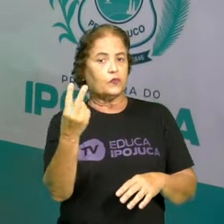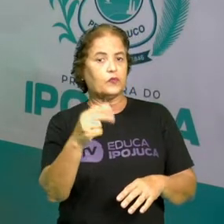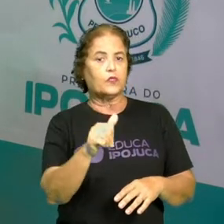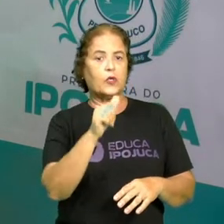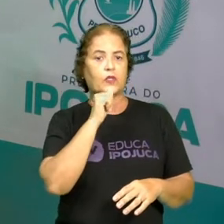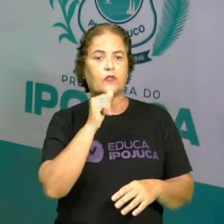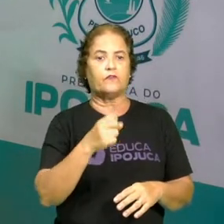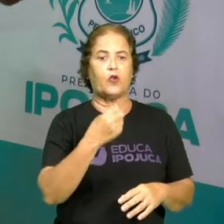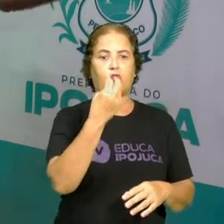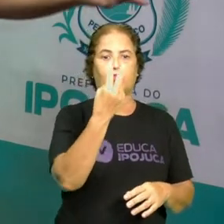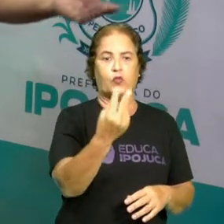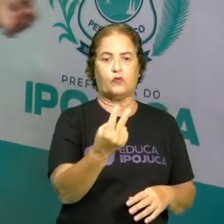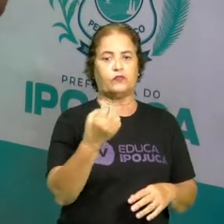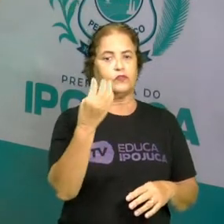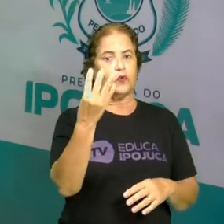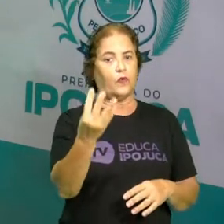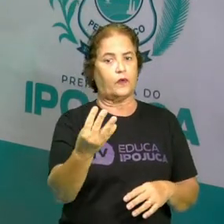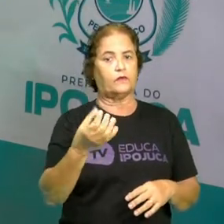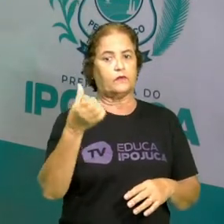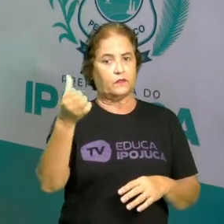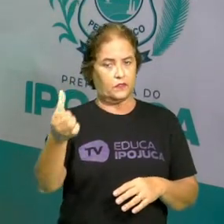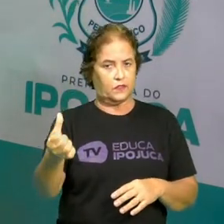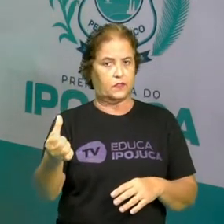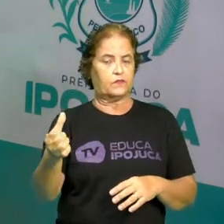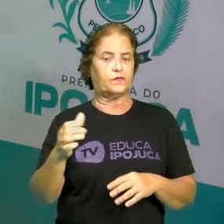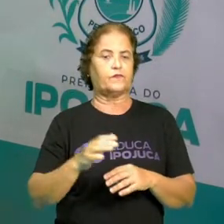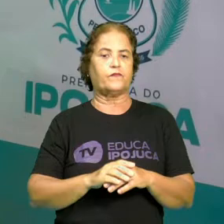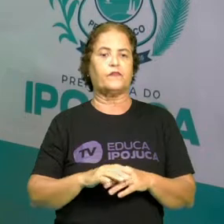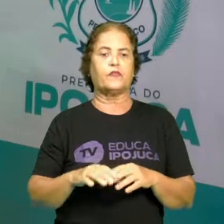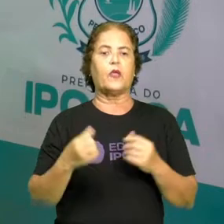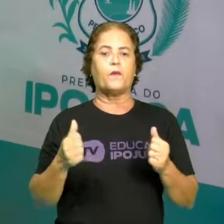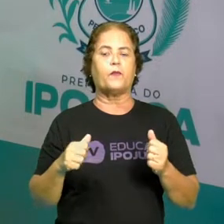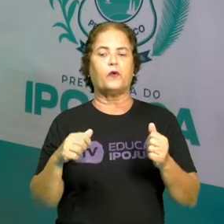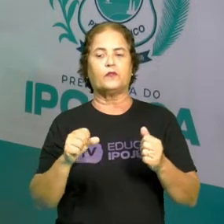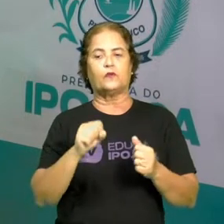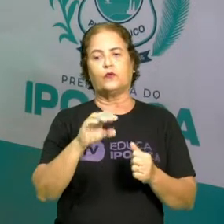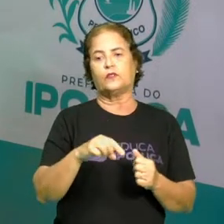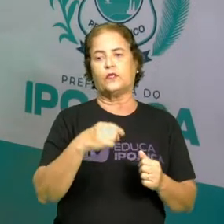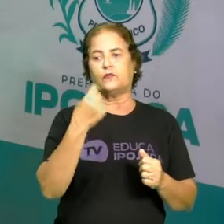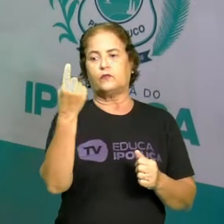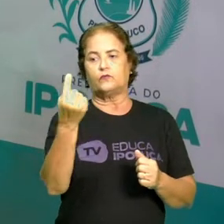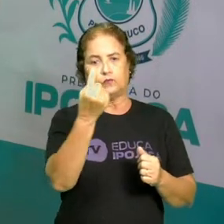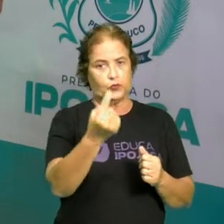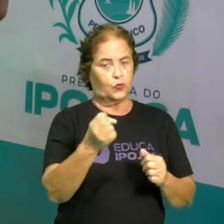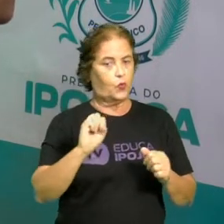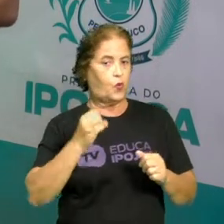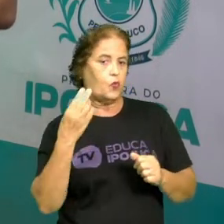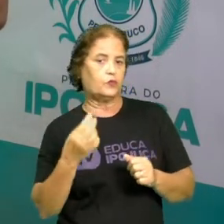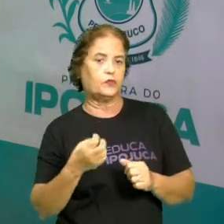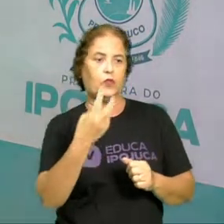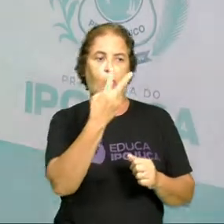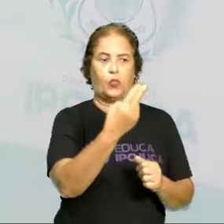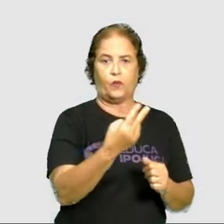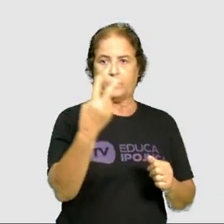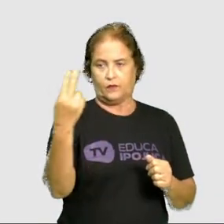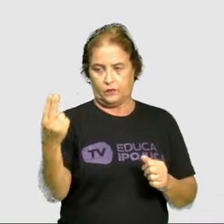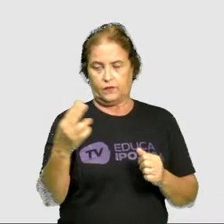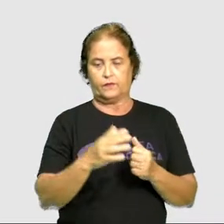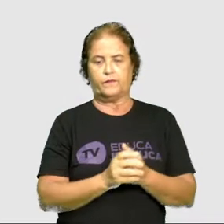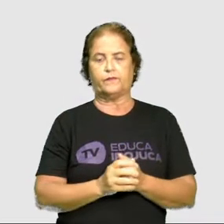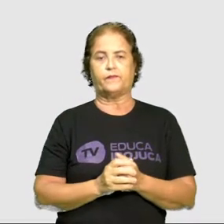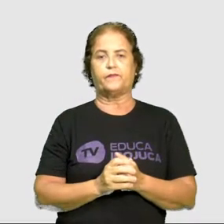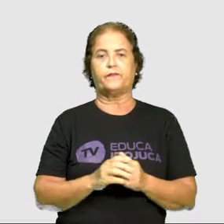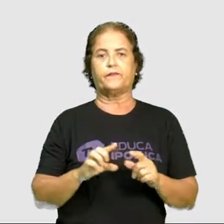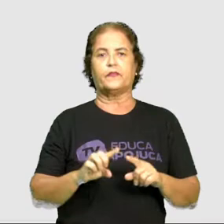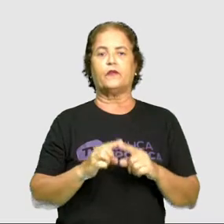Portanto, eu posso contar de 1 em 1 ou por agrupamento, de 2 em 2, de 3 em 3, e assim vai. Quantas